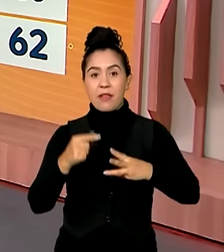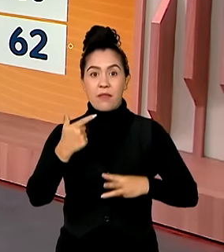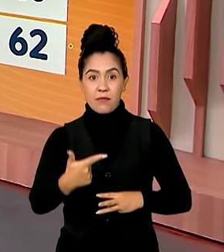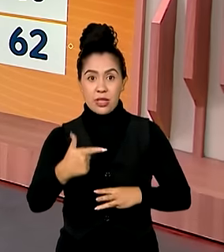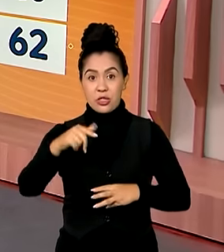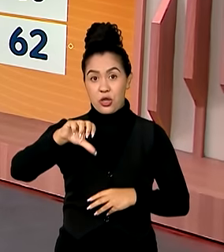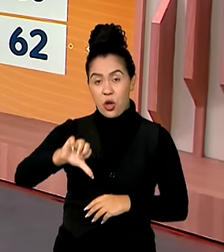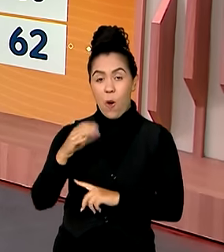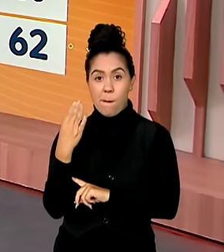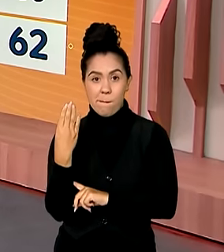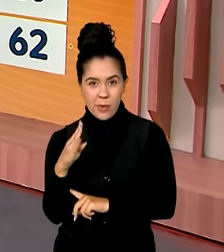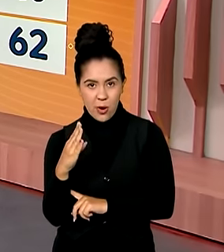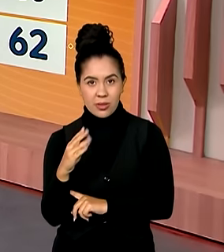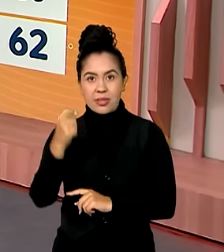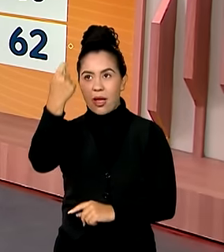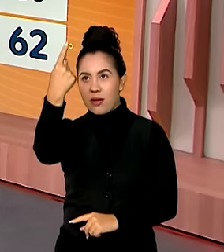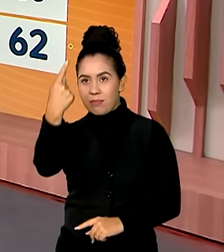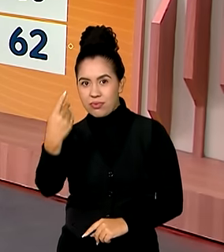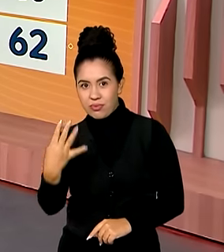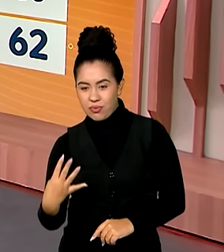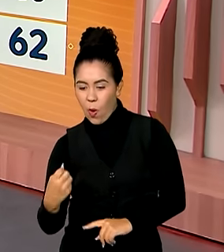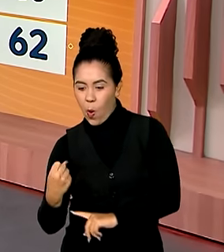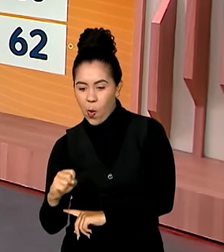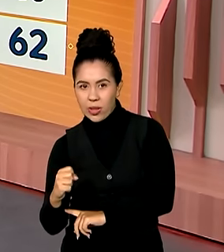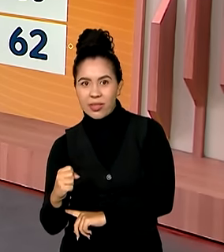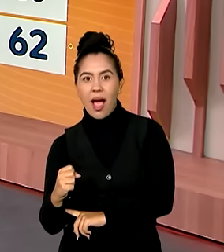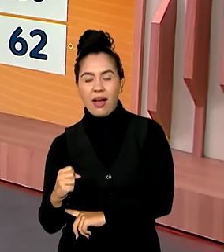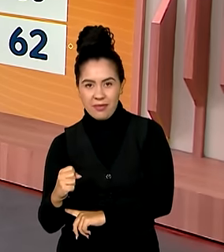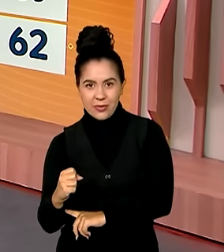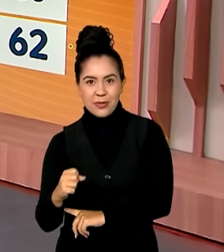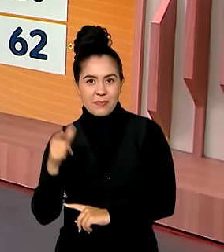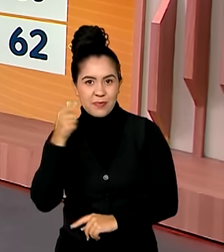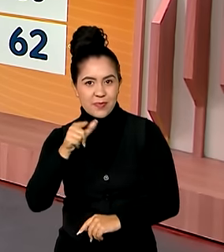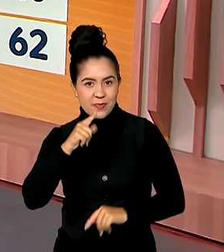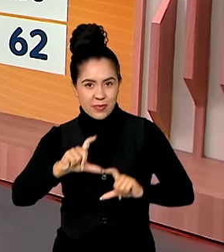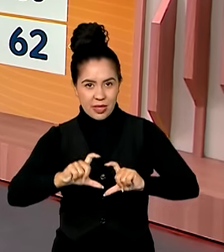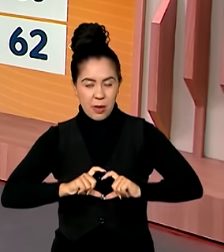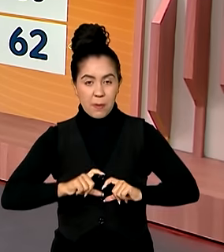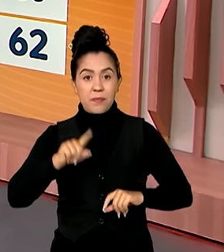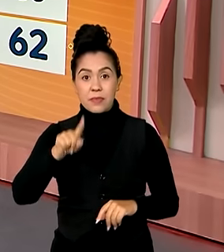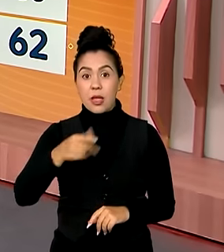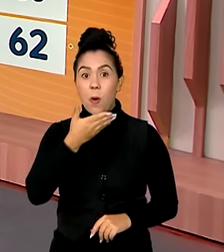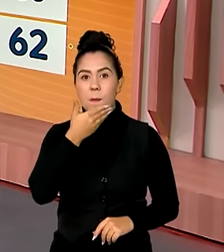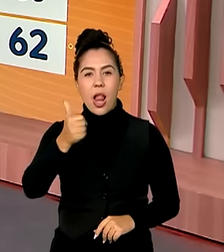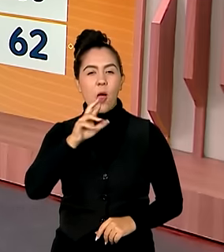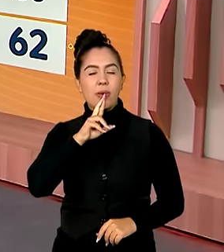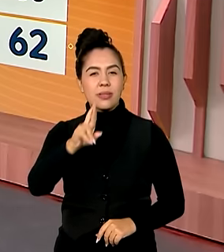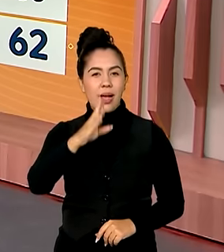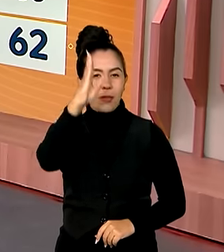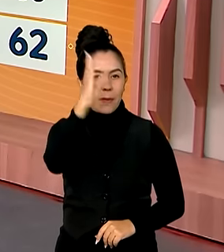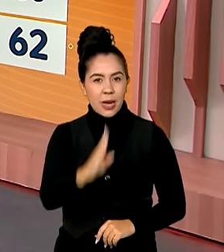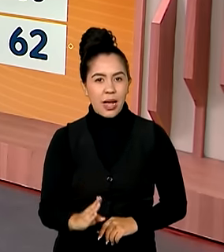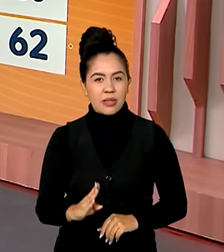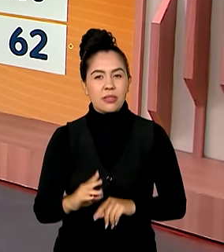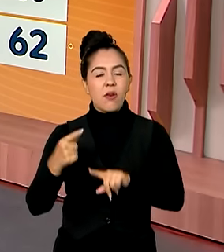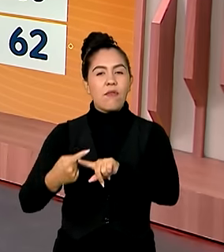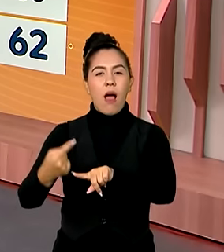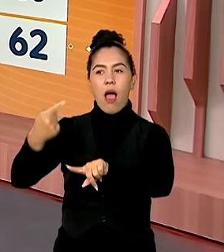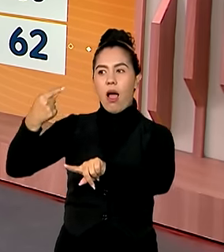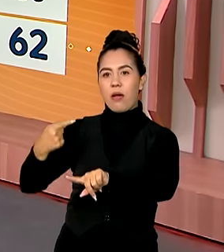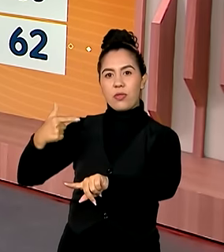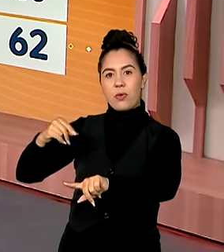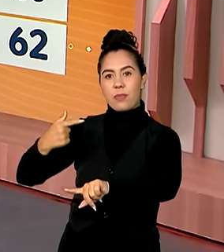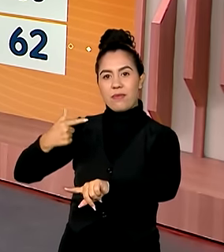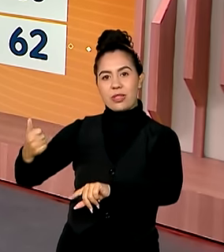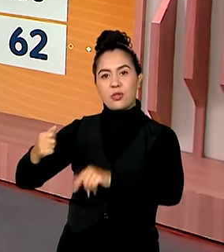e está na oitava colocação no quadro geral da competição. Até hoje, a melhor campanha do Brasil foi registrada lá em Tóquio em